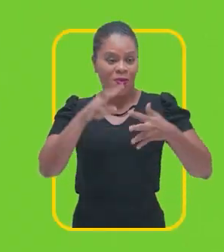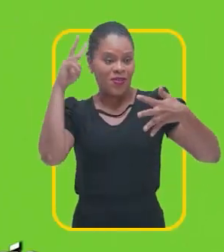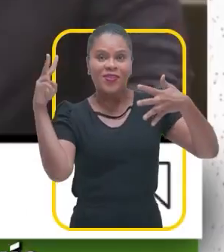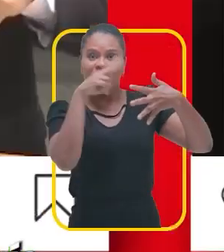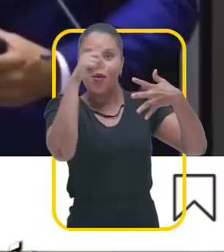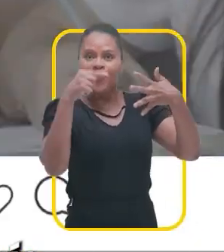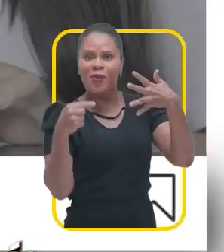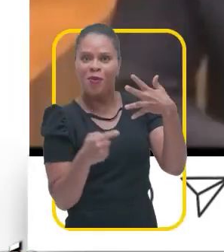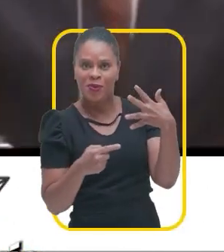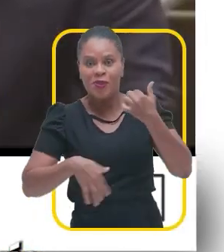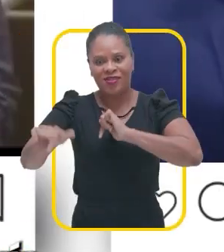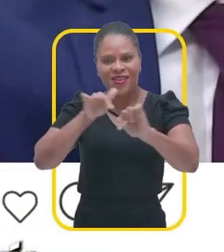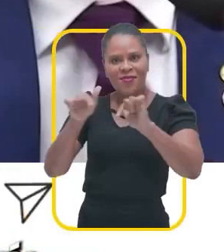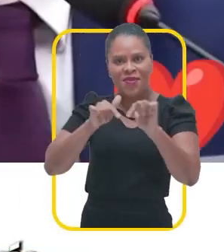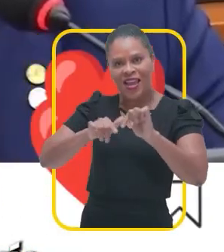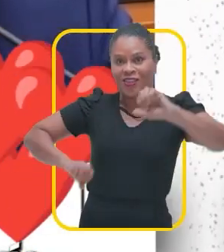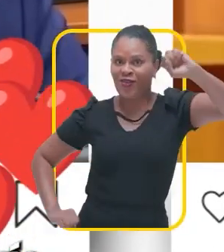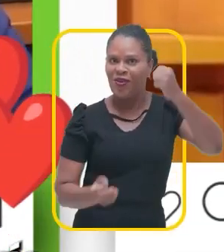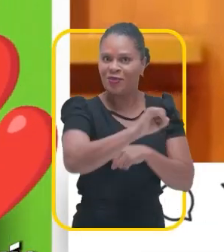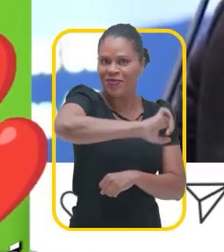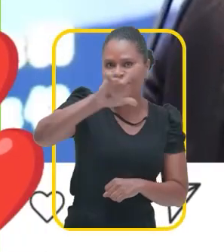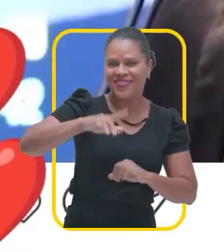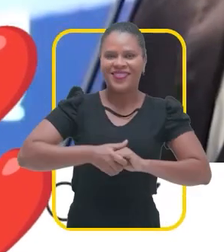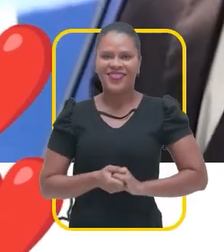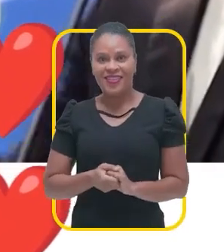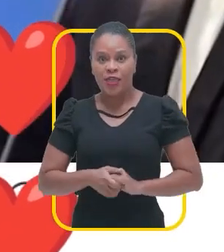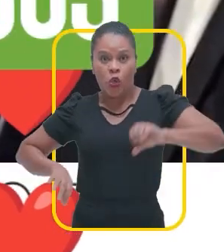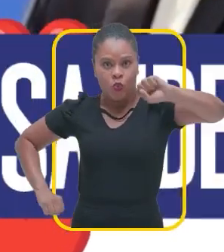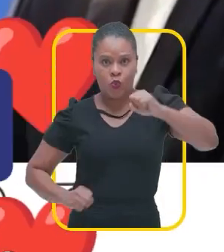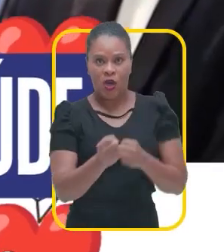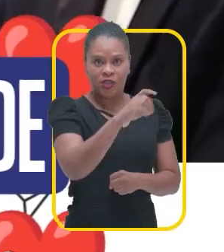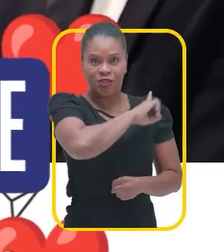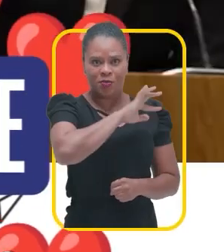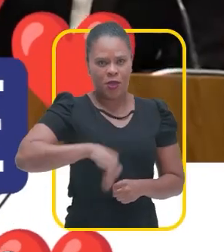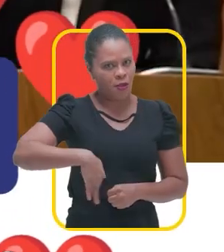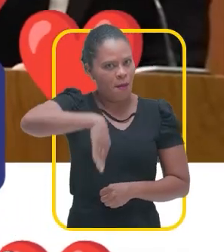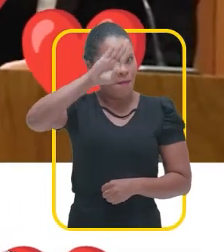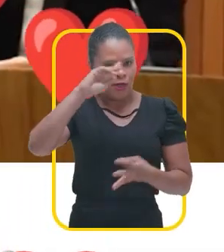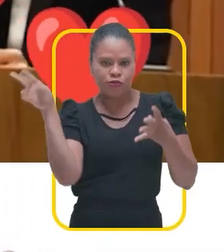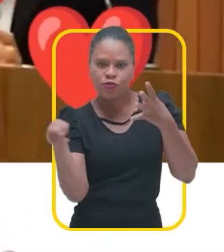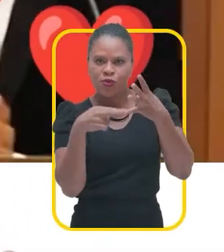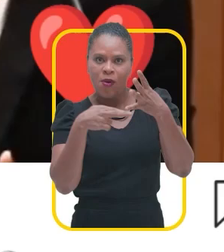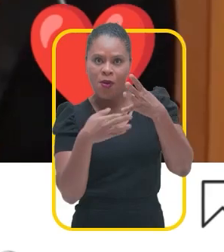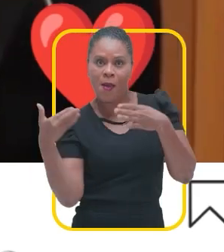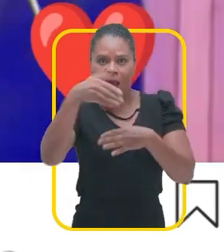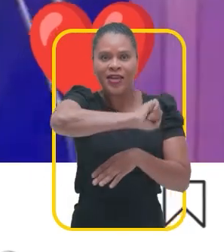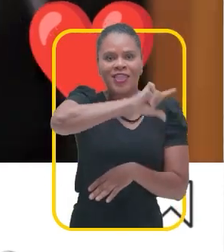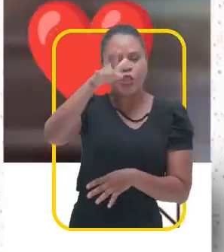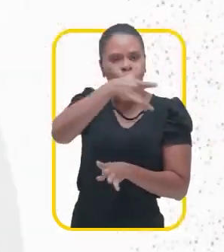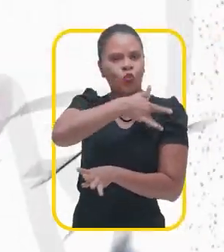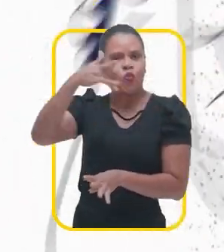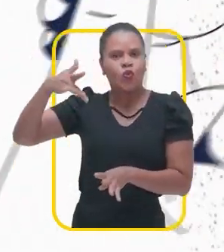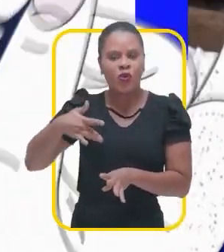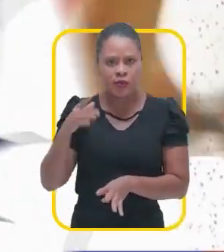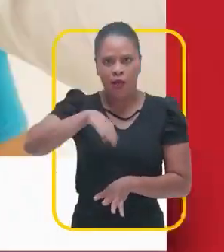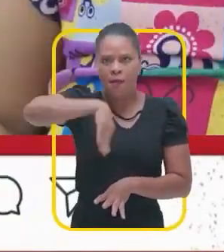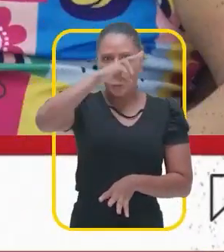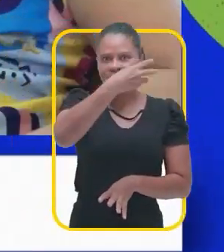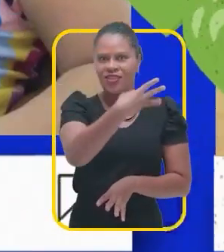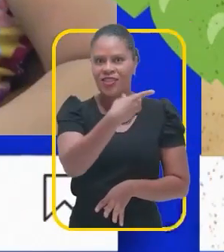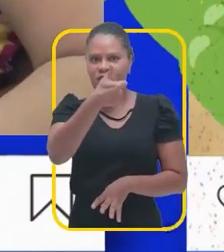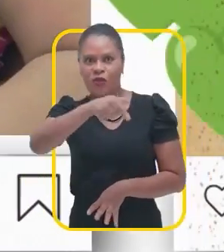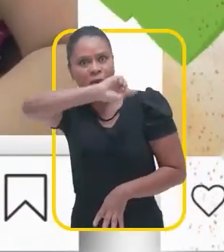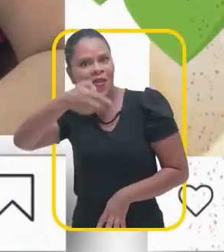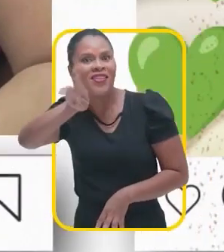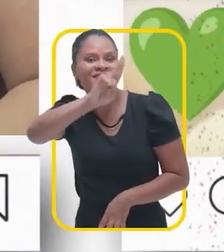Olha só os números do trabalho de Duarte por São Luís. Duarte é o deputado que mais destinou recursos para a saúde. Mais de trinta e dois